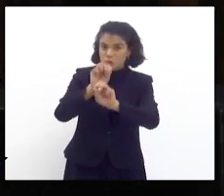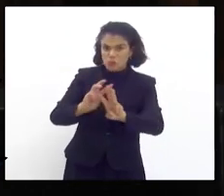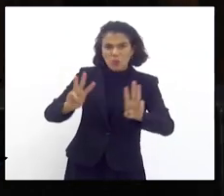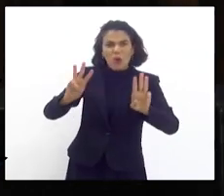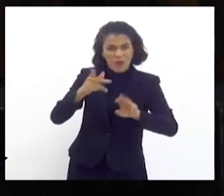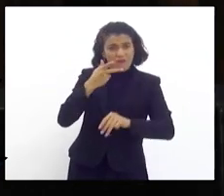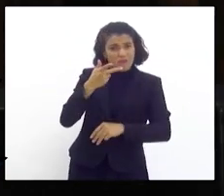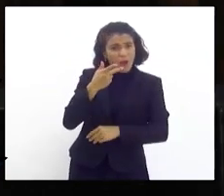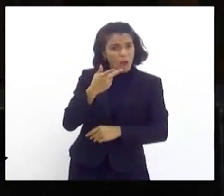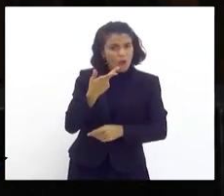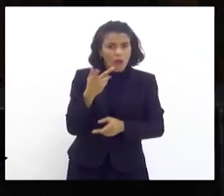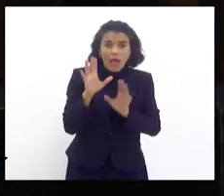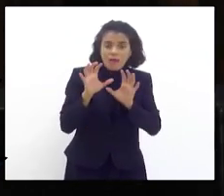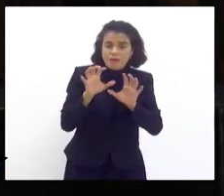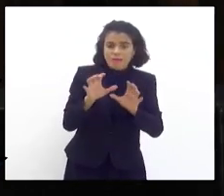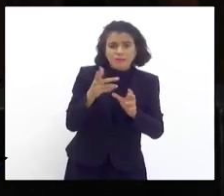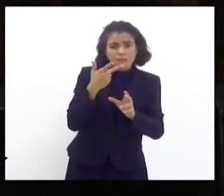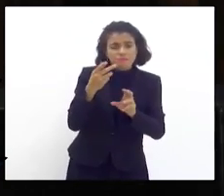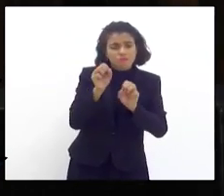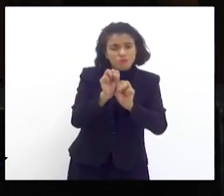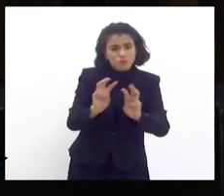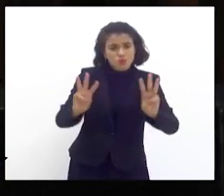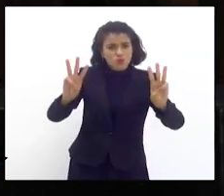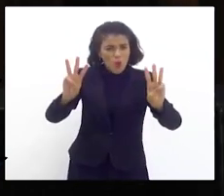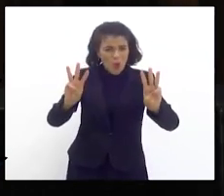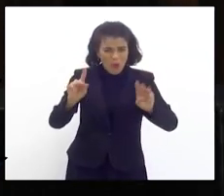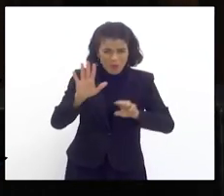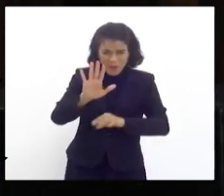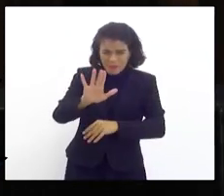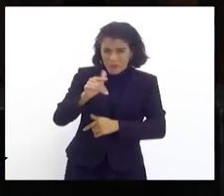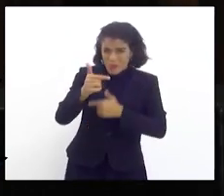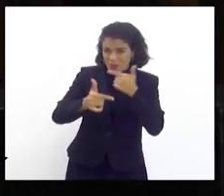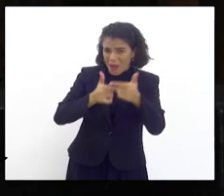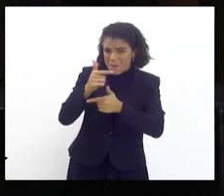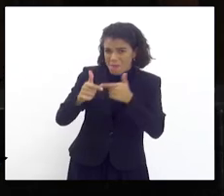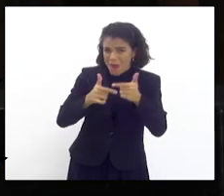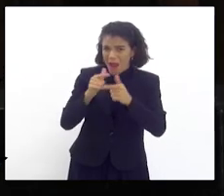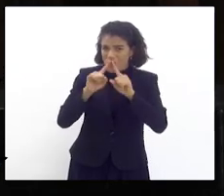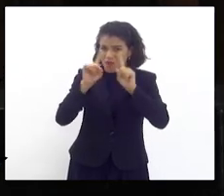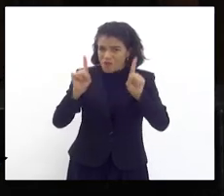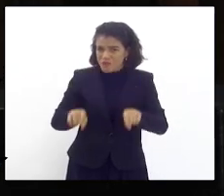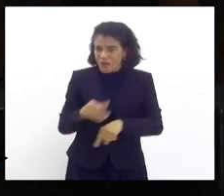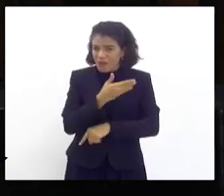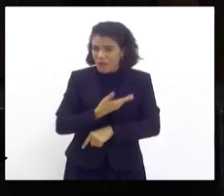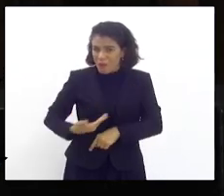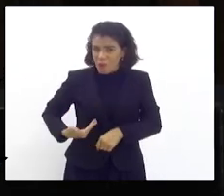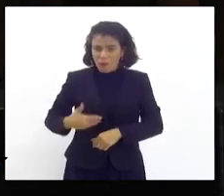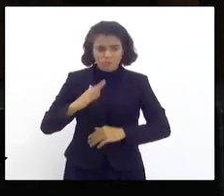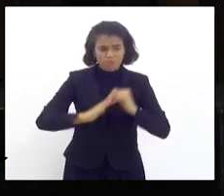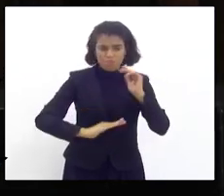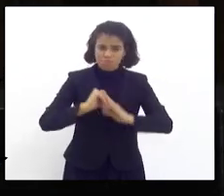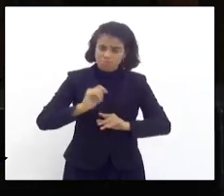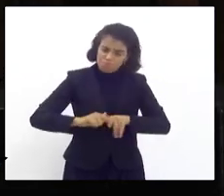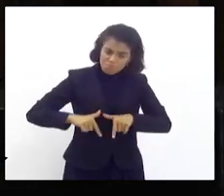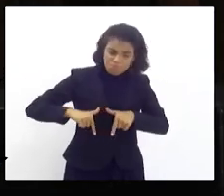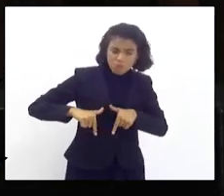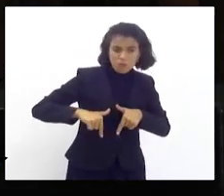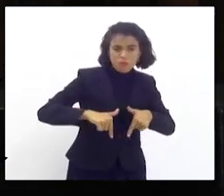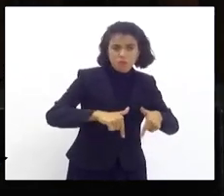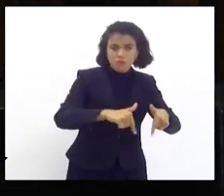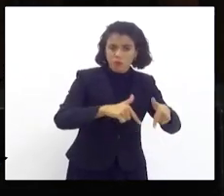forma que ele se referiu ao trabalho de servidores que realizaram uma ação extremamente técnica e respaldada